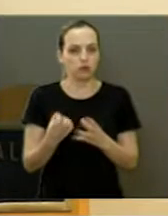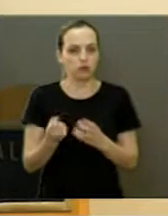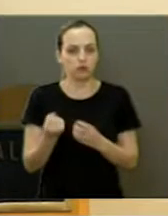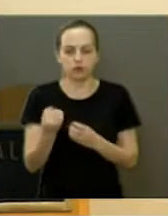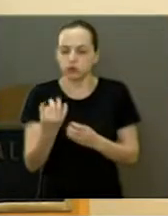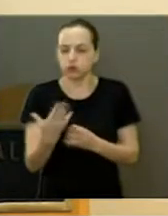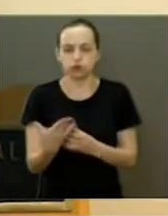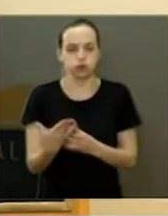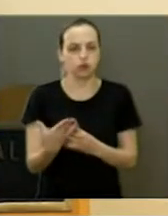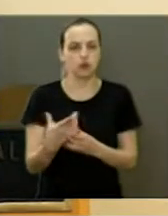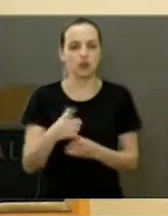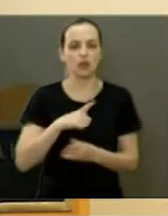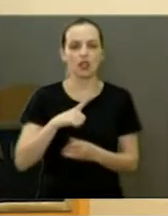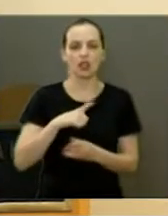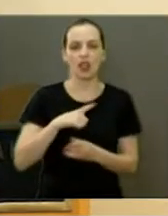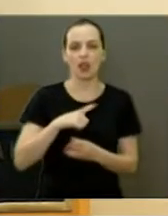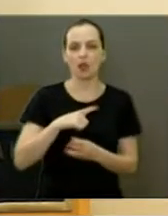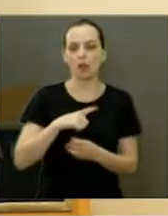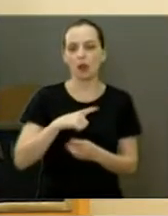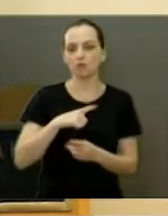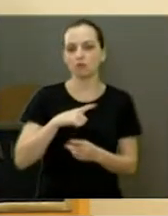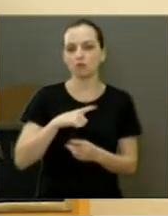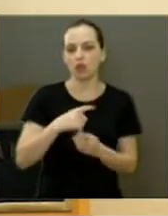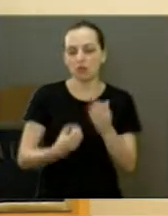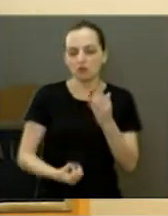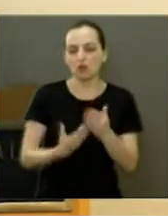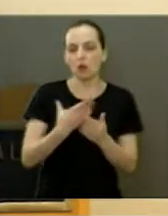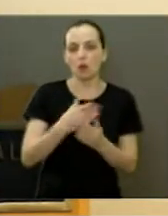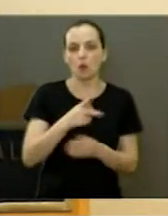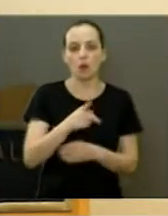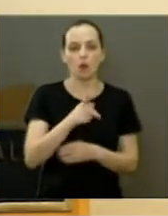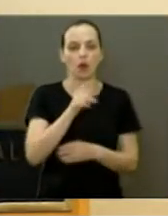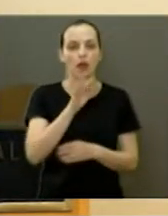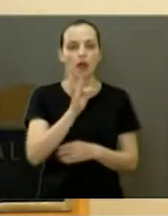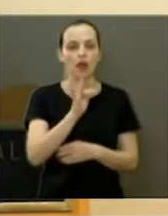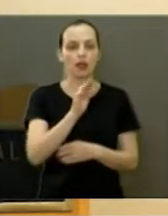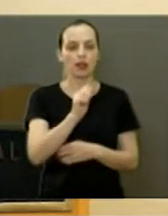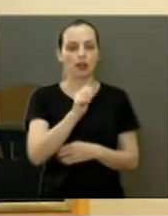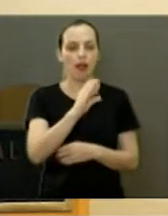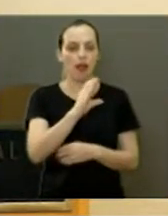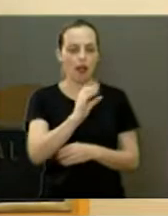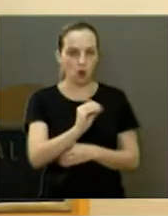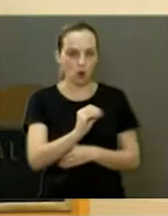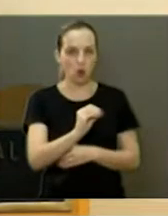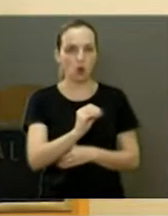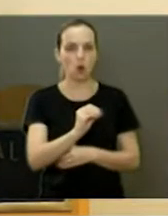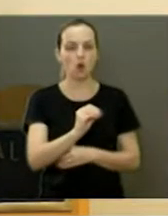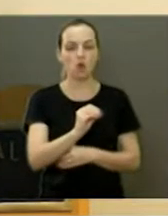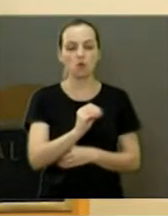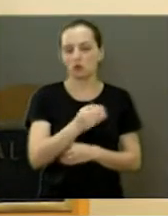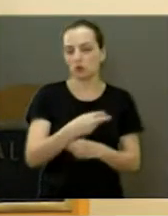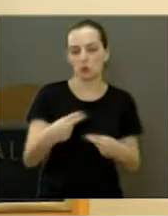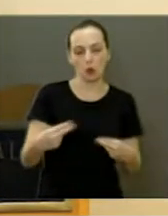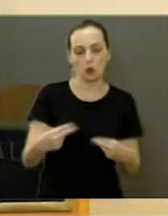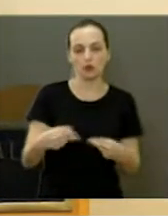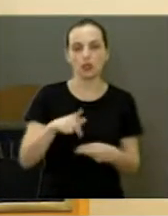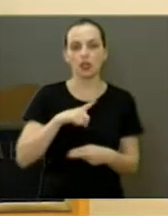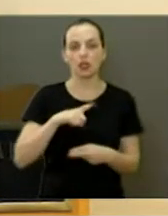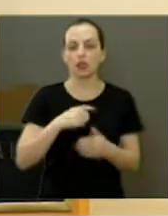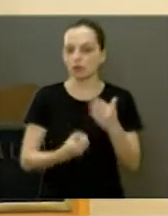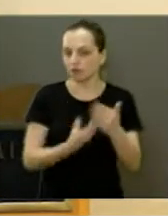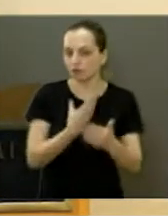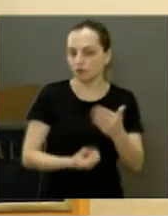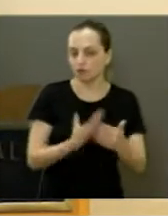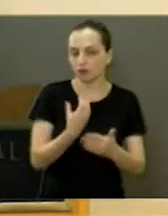fazer taco, pé de mesa e uma infinidade de coisas. Eu gostaria, ainda falei para ela, crianças da